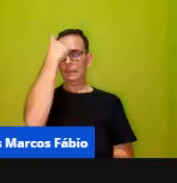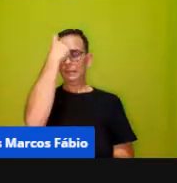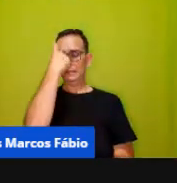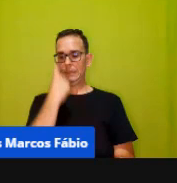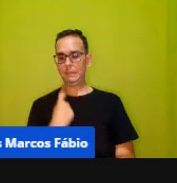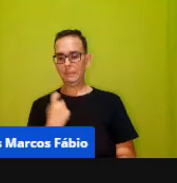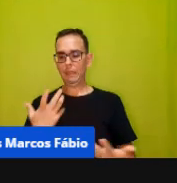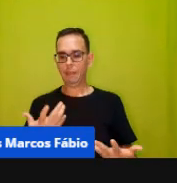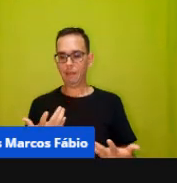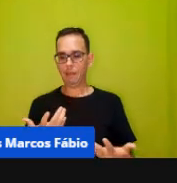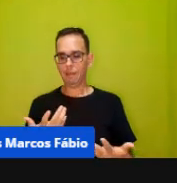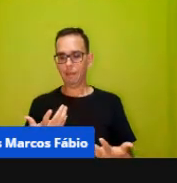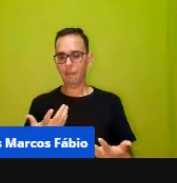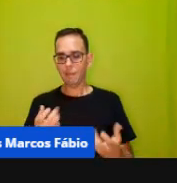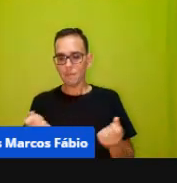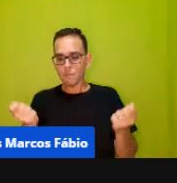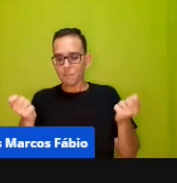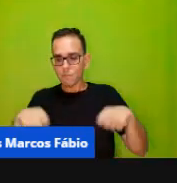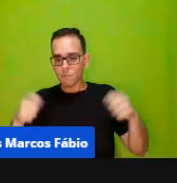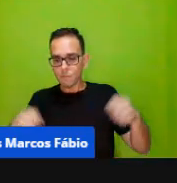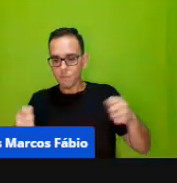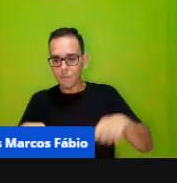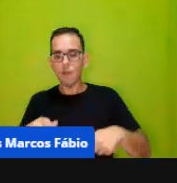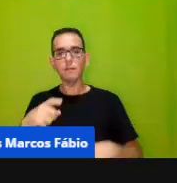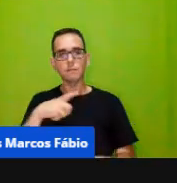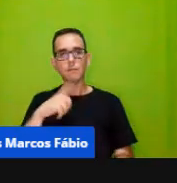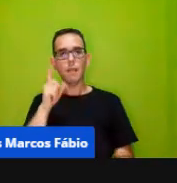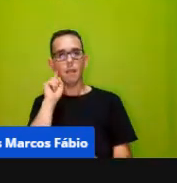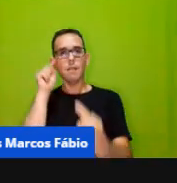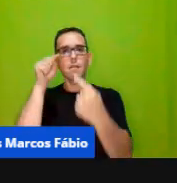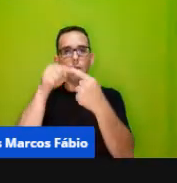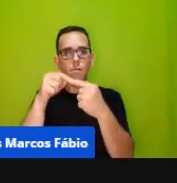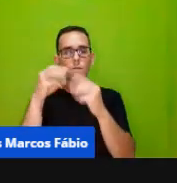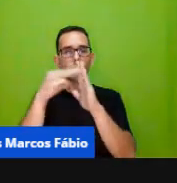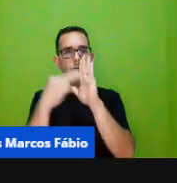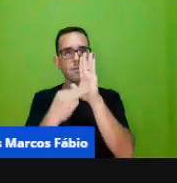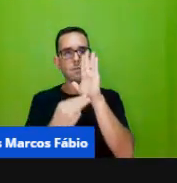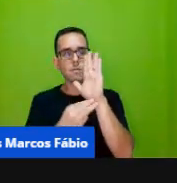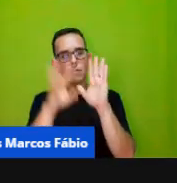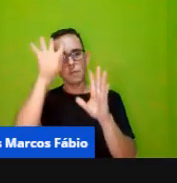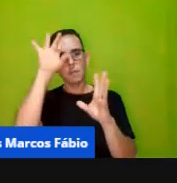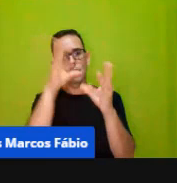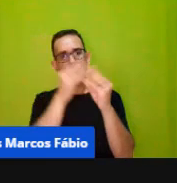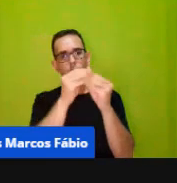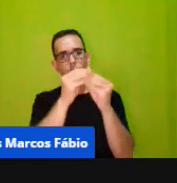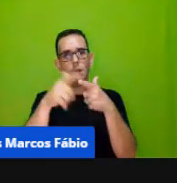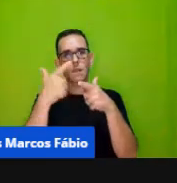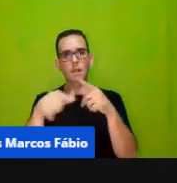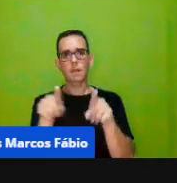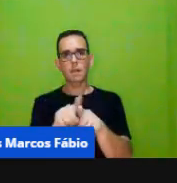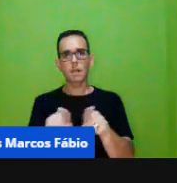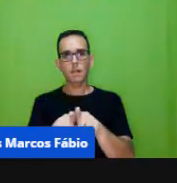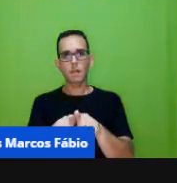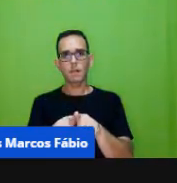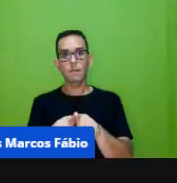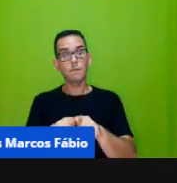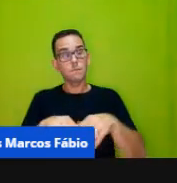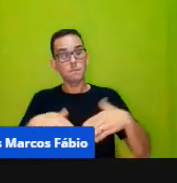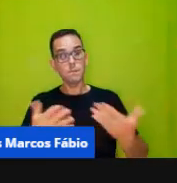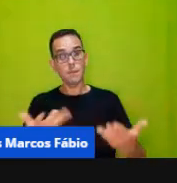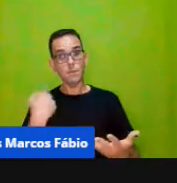perspectiva metodológica, né, de resolver problemas, né, e aí a gente então tá